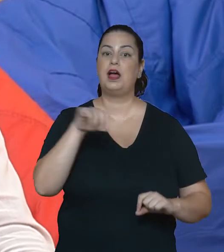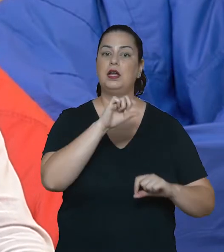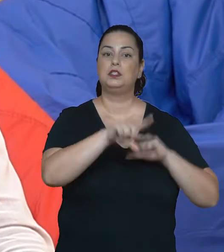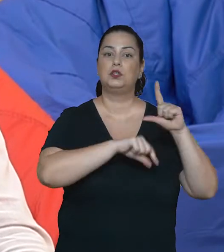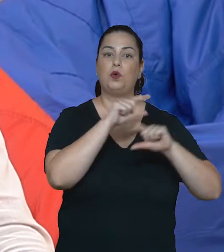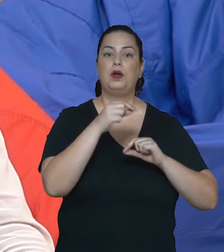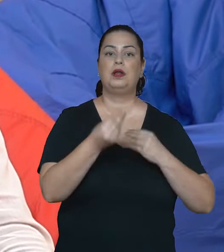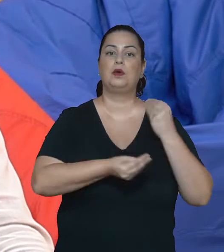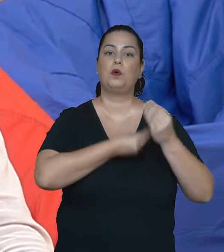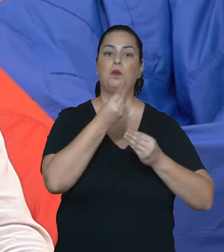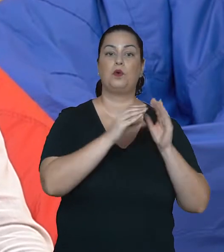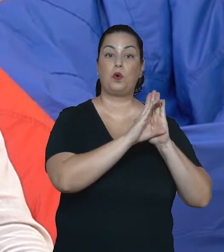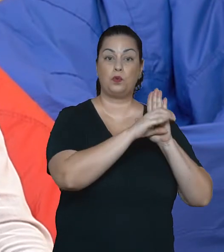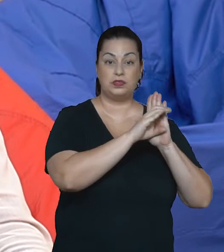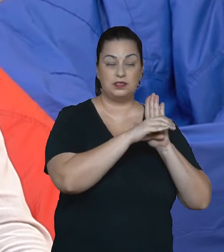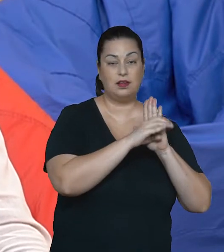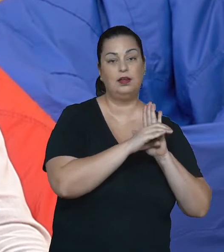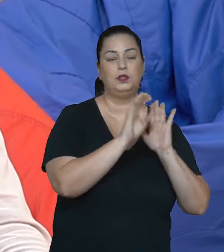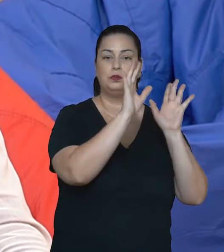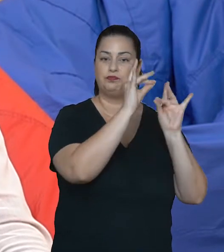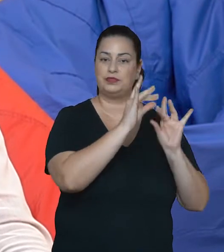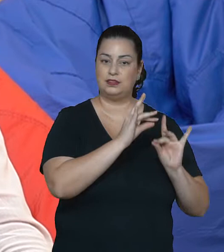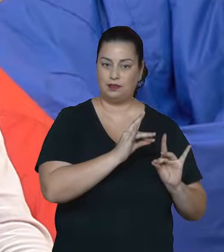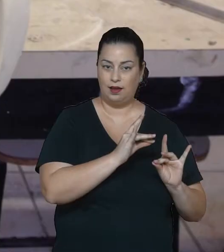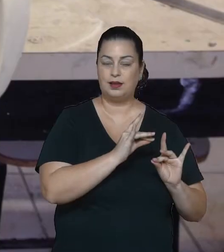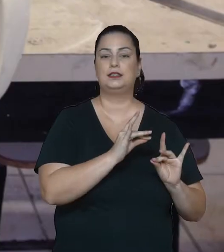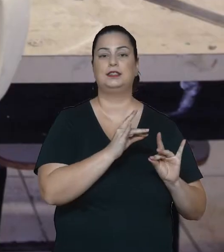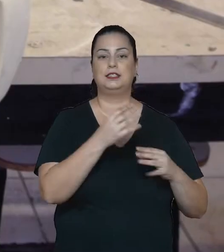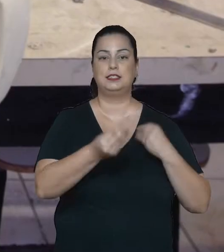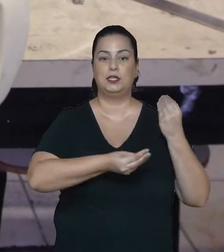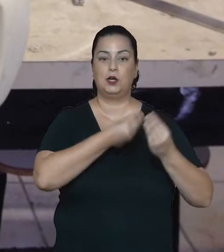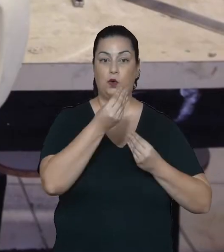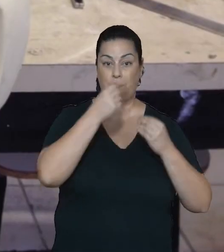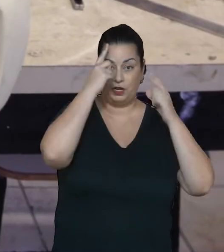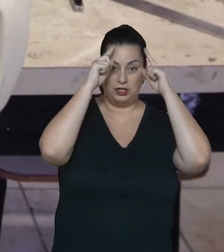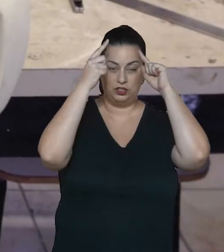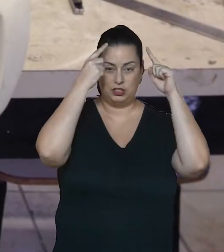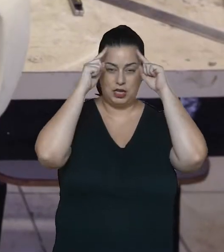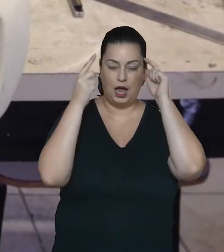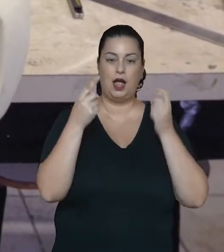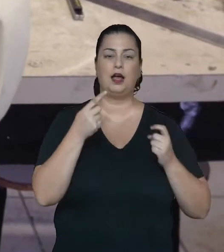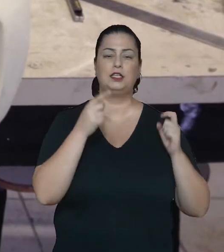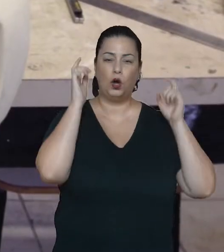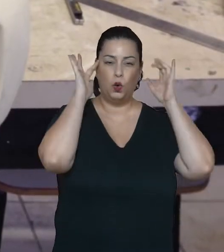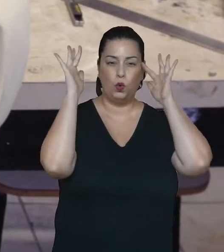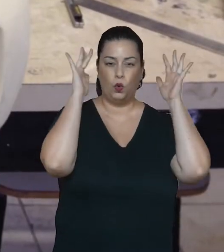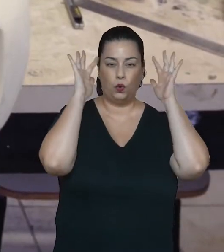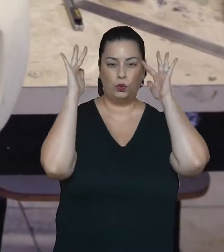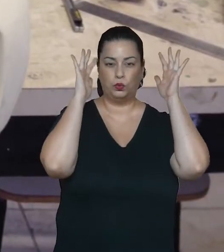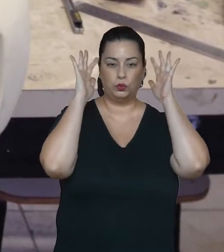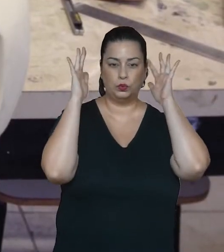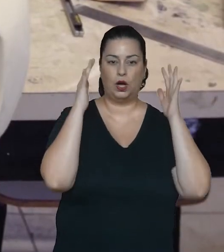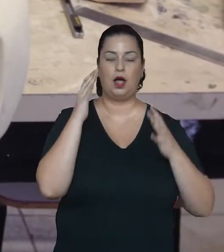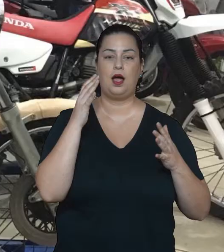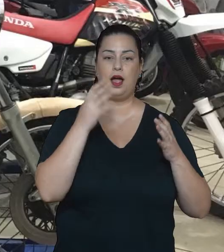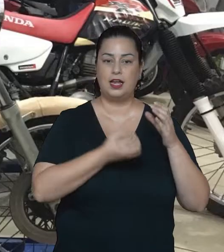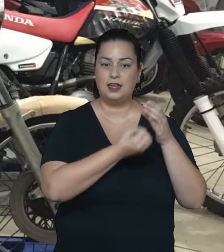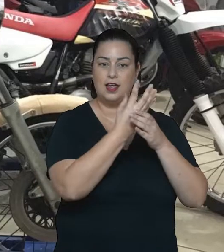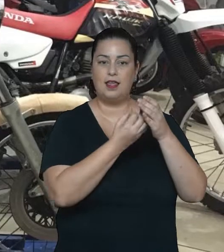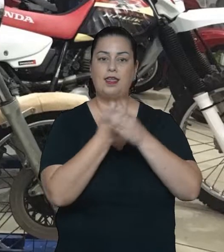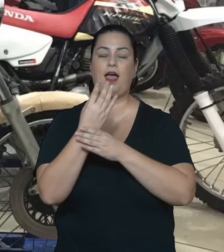as características conceituais do objeto a ser desenhado. Nela, conceitos de criatividade, fantasia cerebral,